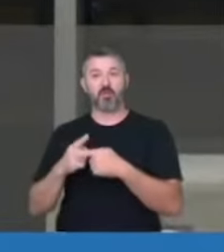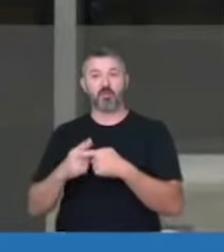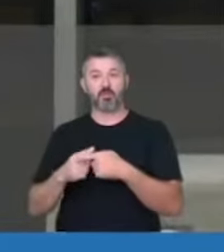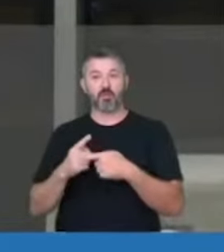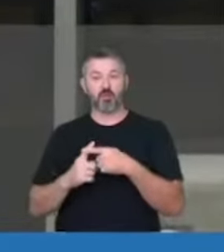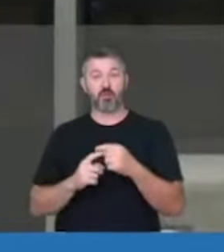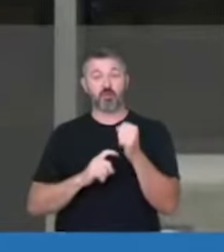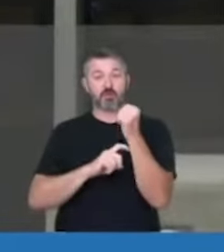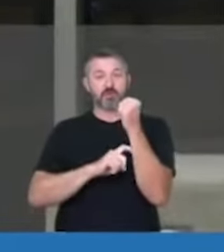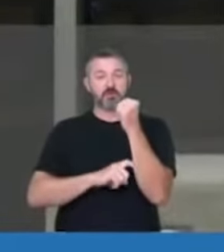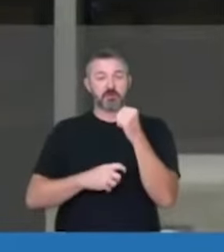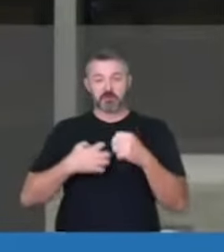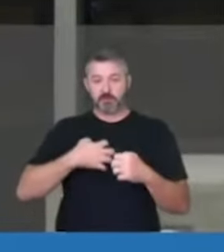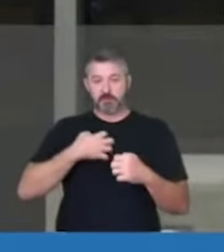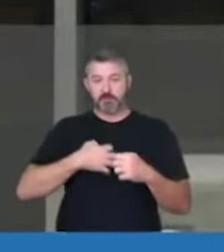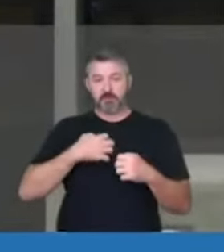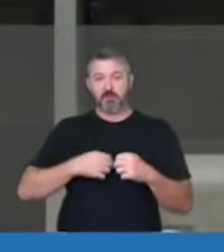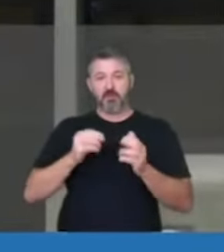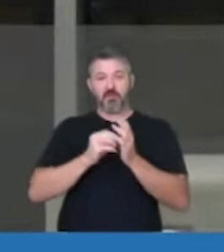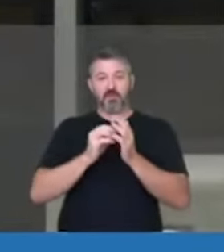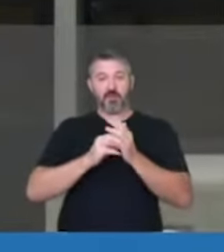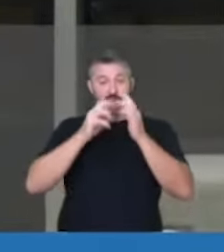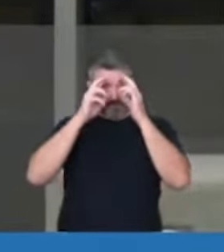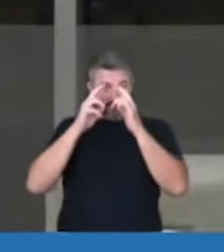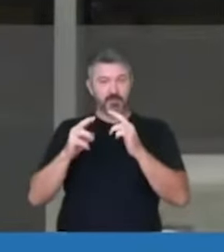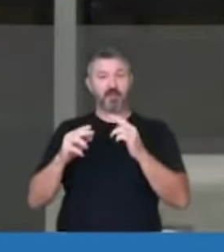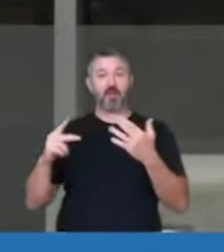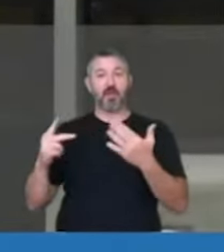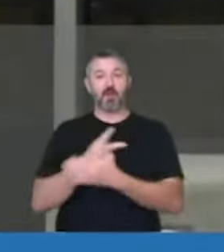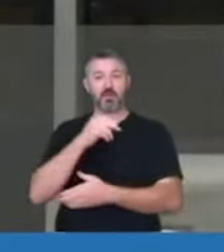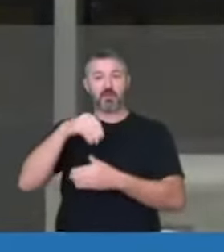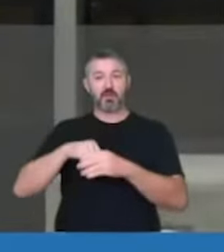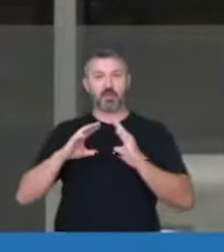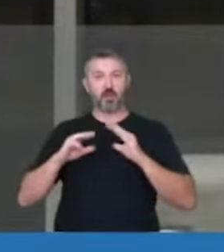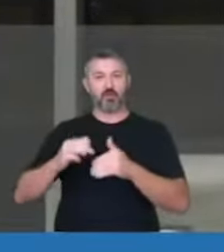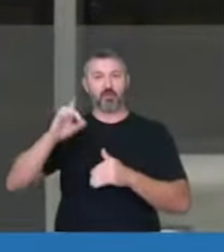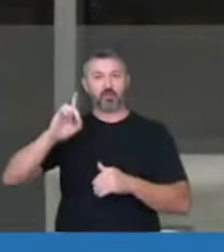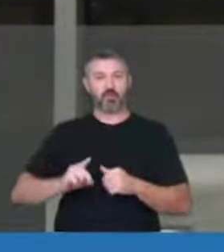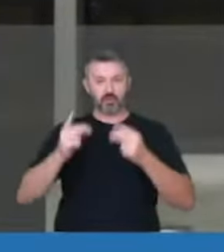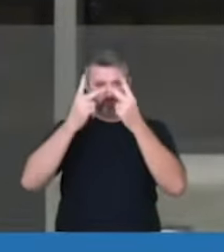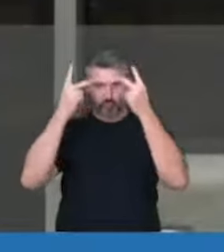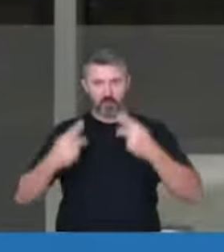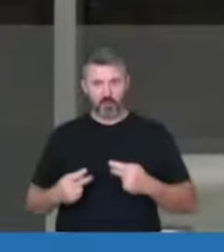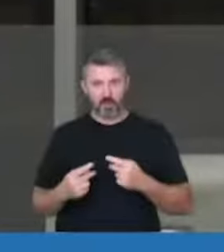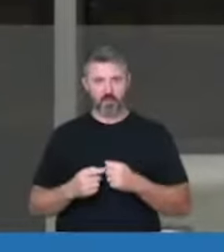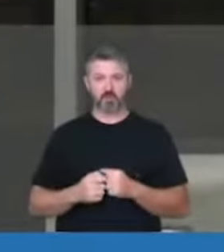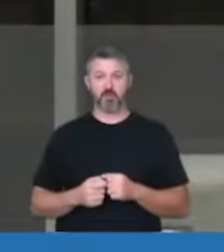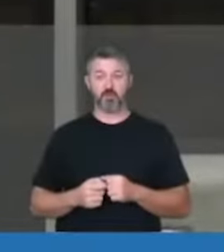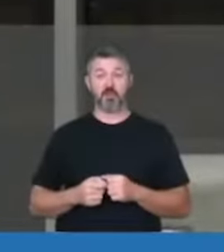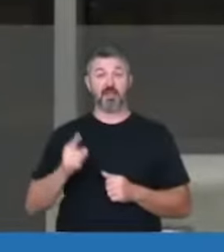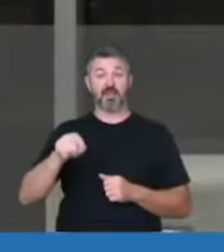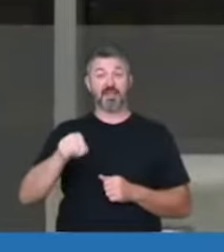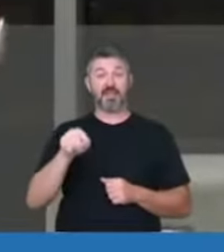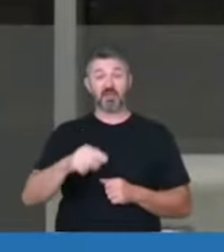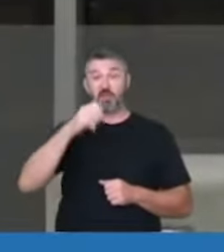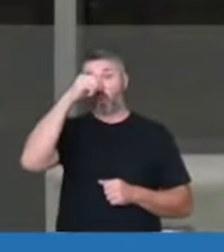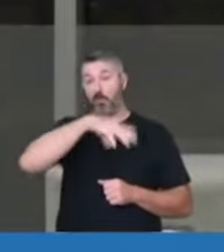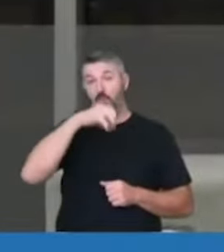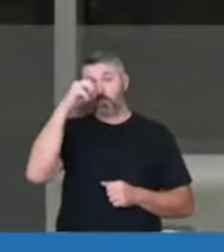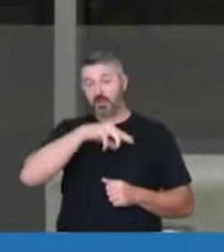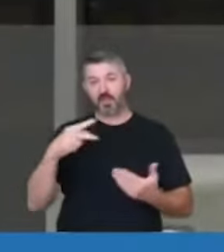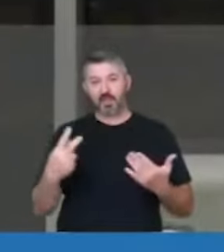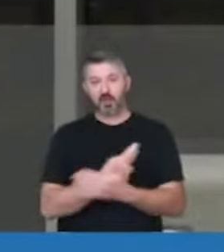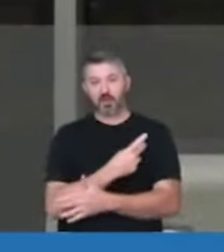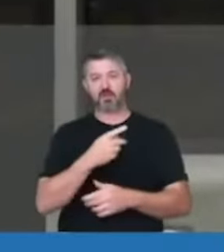nervoso e do desrespeito a qual foi submetida na Comissão de Direitos Humanos. Isto é a escala da brutalidade, da